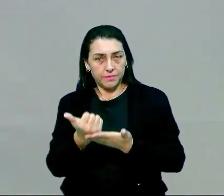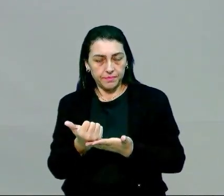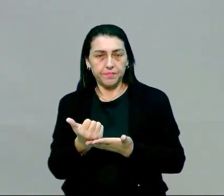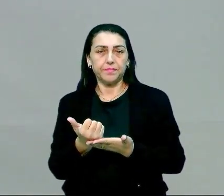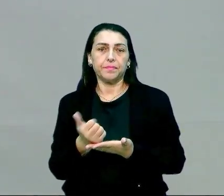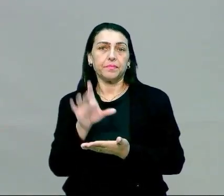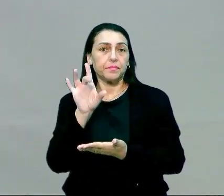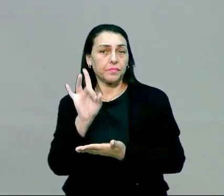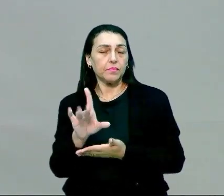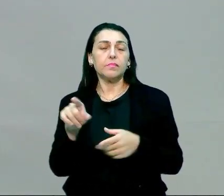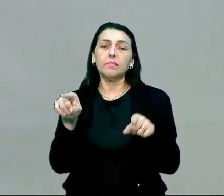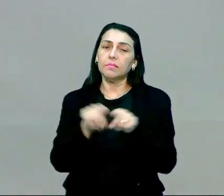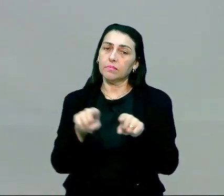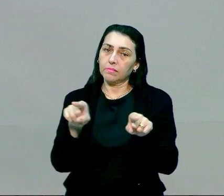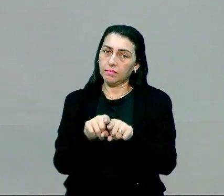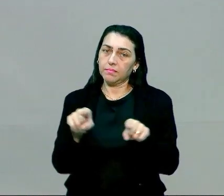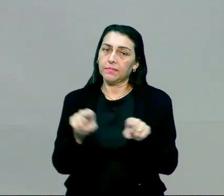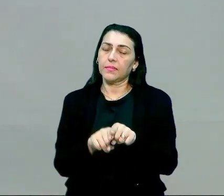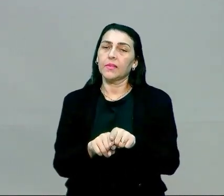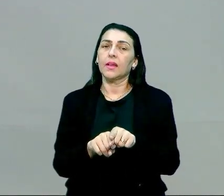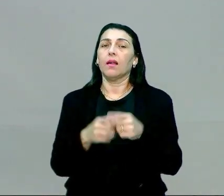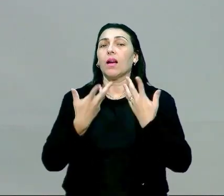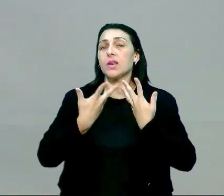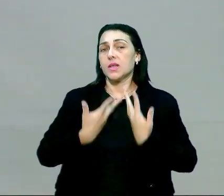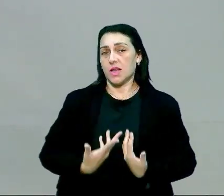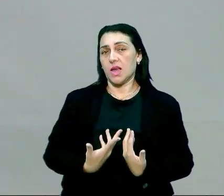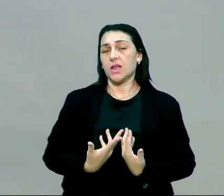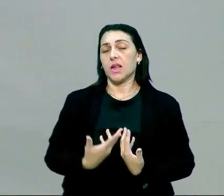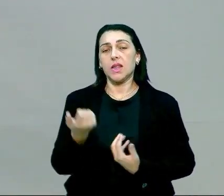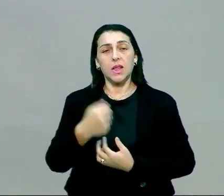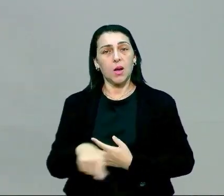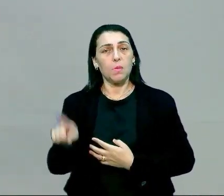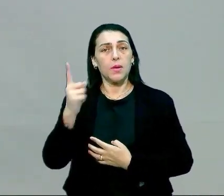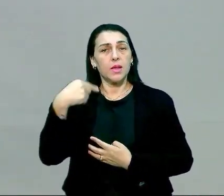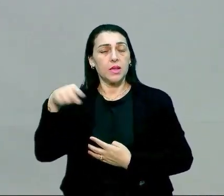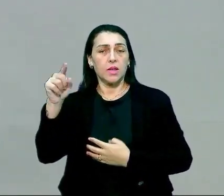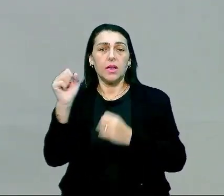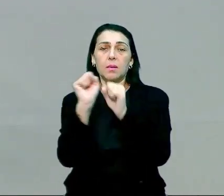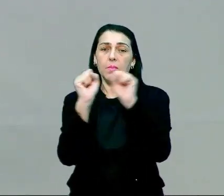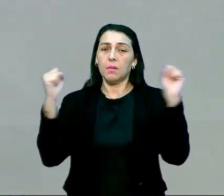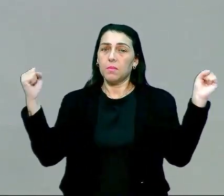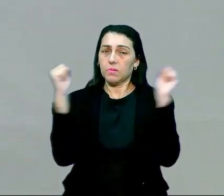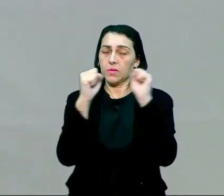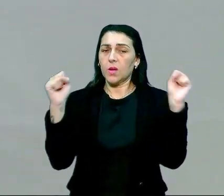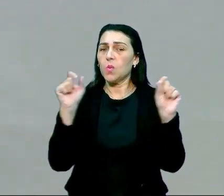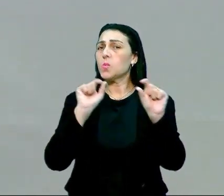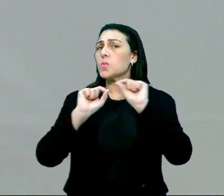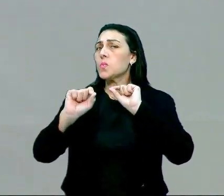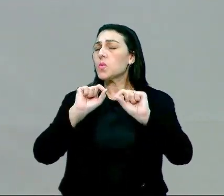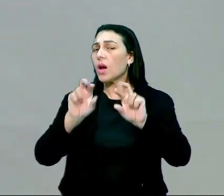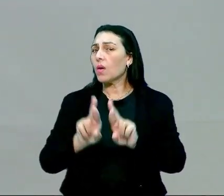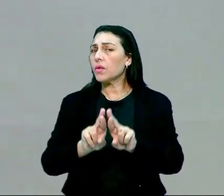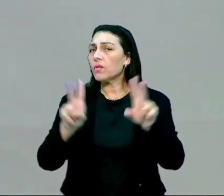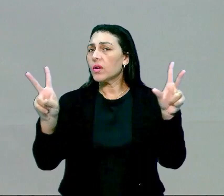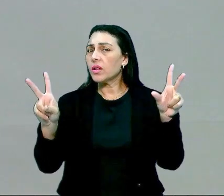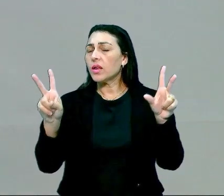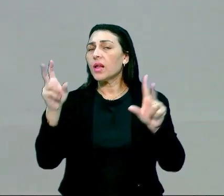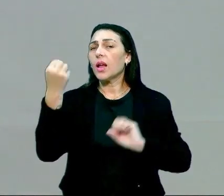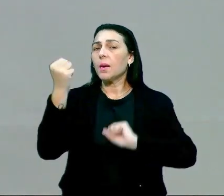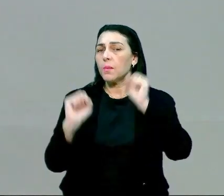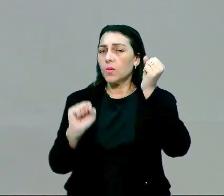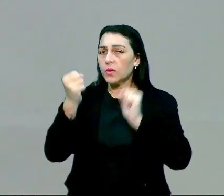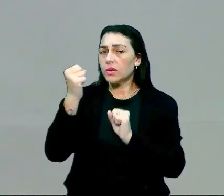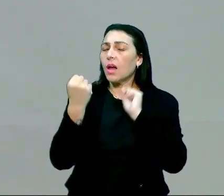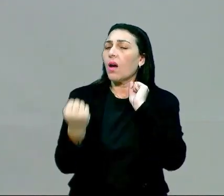só que ela também vai ficar... ela fica desgastada. Então, não precisaria ir para a musculação. Então, o que seria essa diferença? A musculação